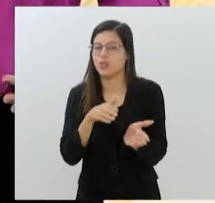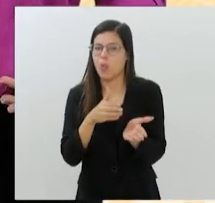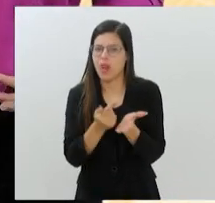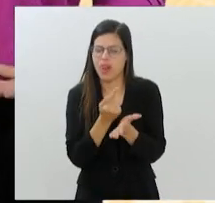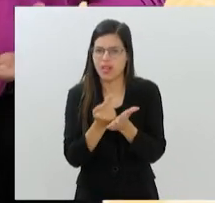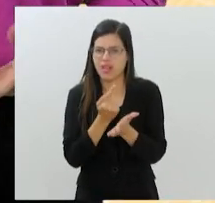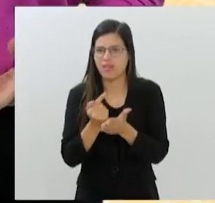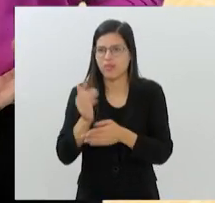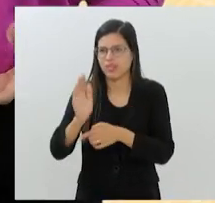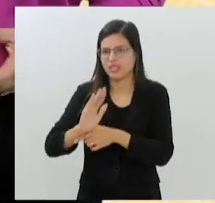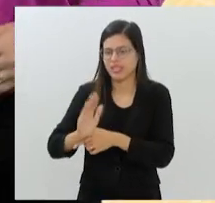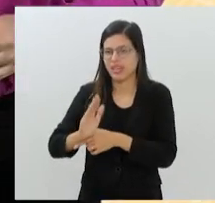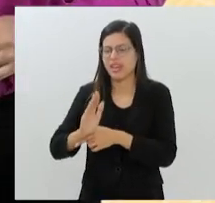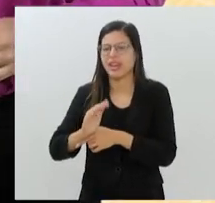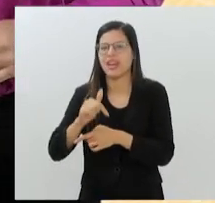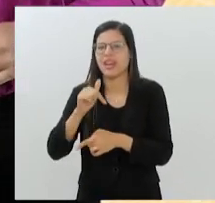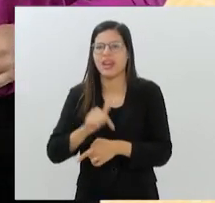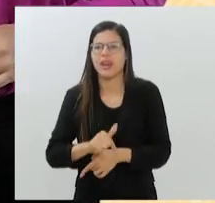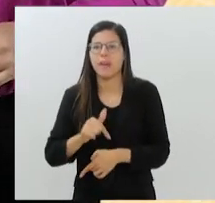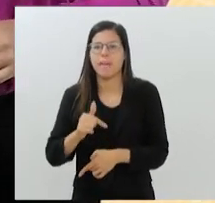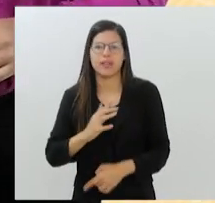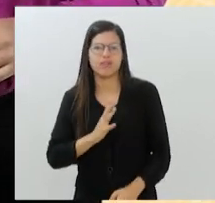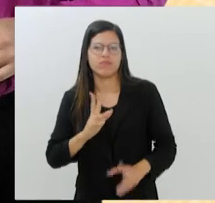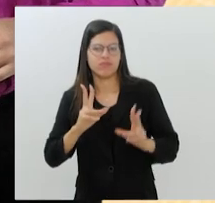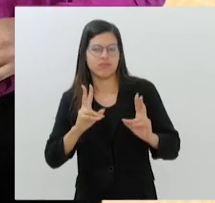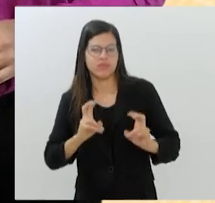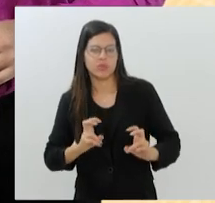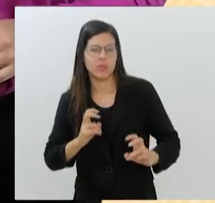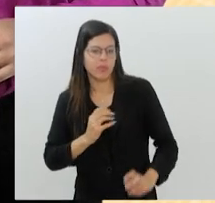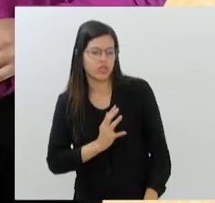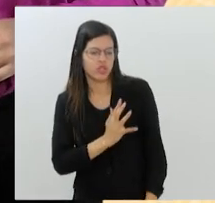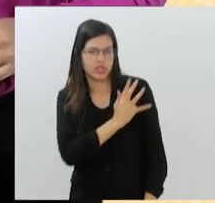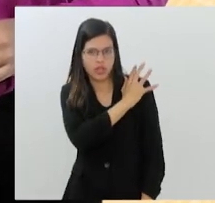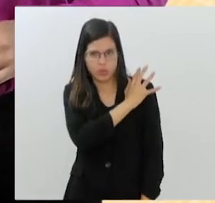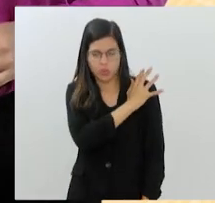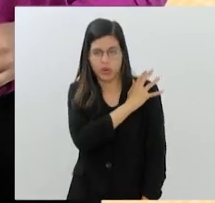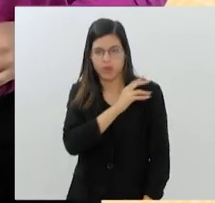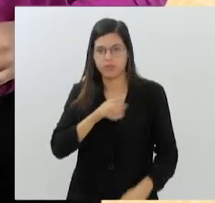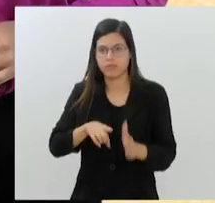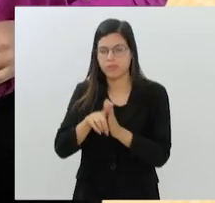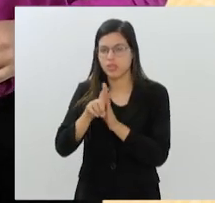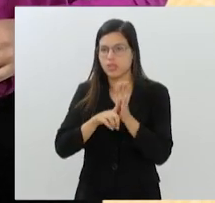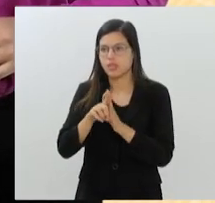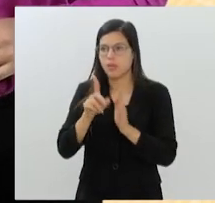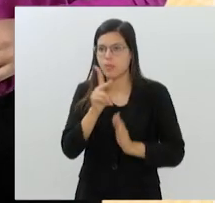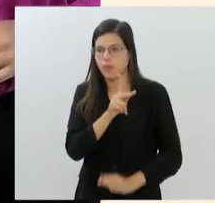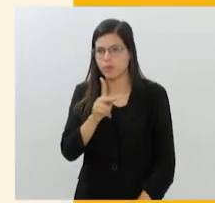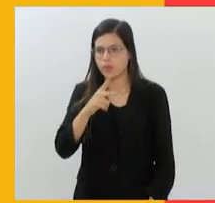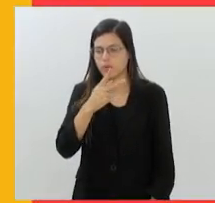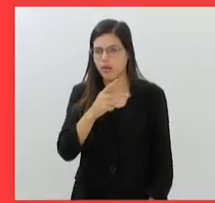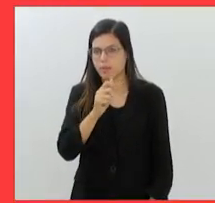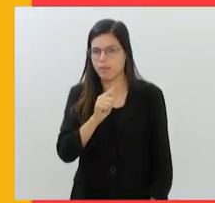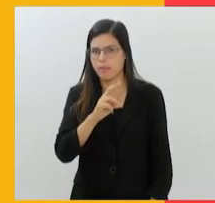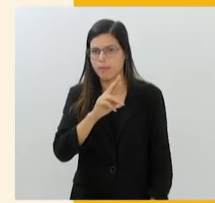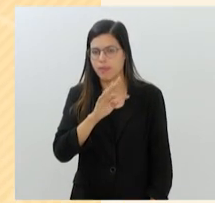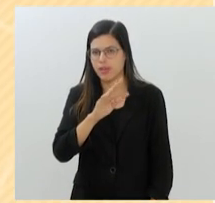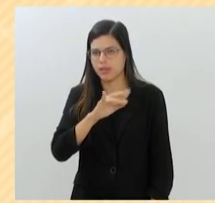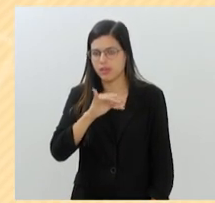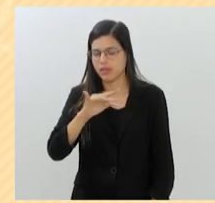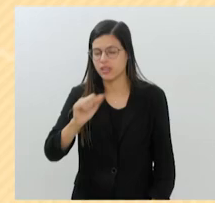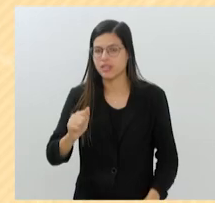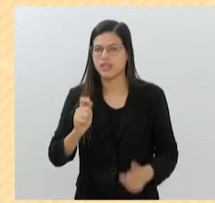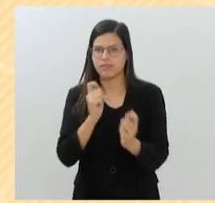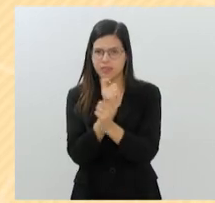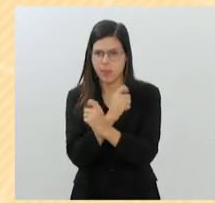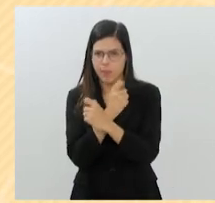Imagens em Memória da Ditadura Militar, da pesquisadora e professora da PUC-Rio, Patrícia Machado. No livro